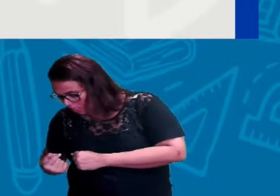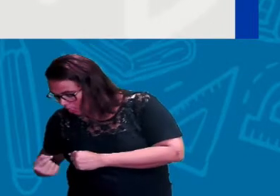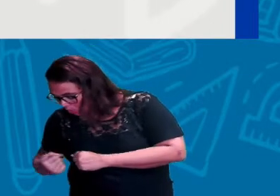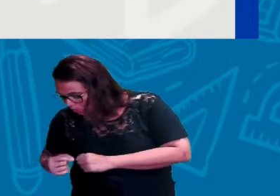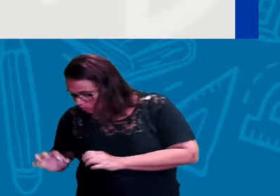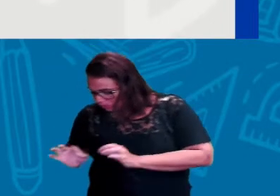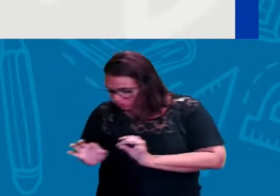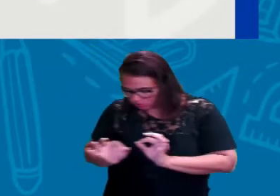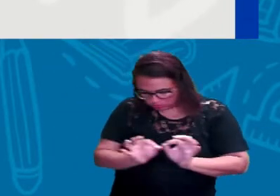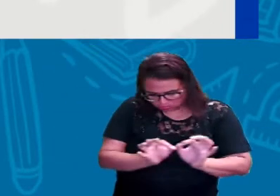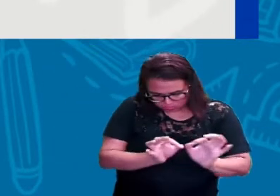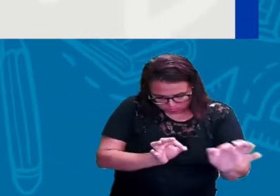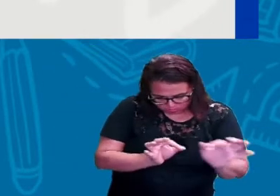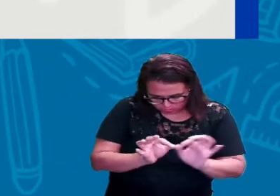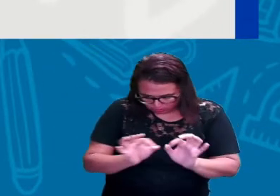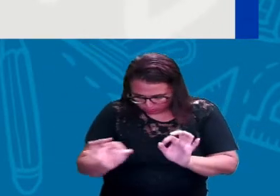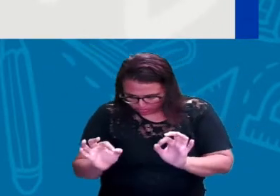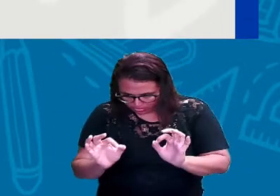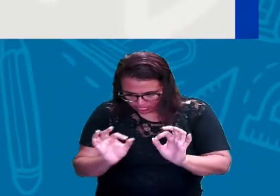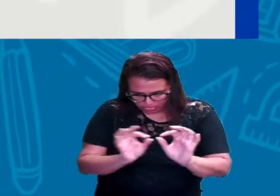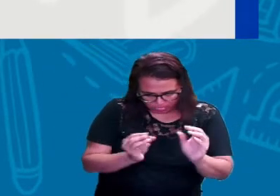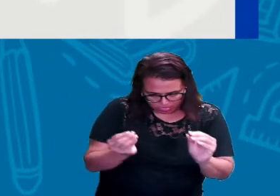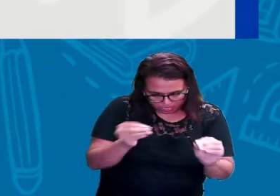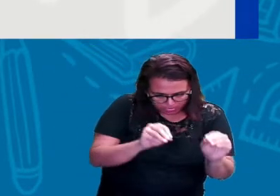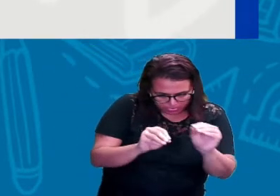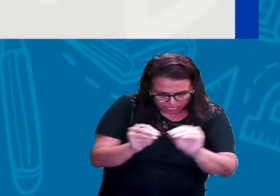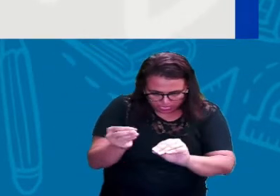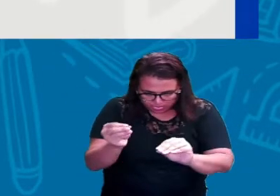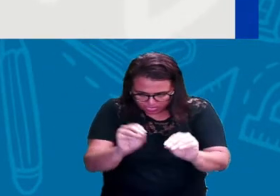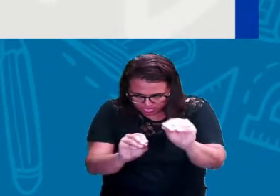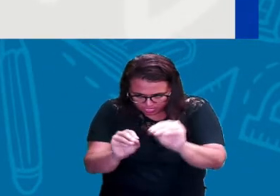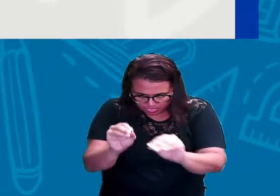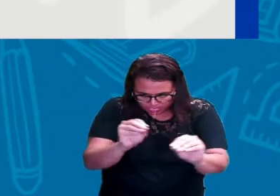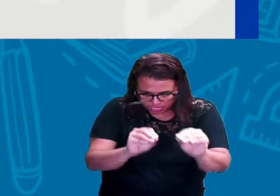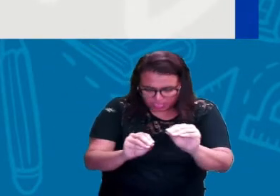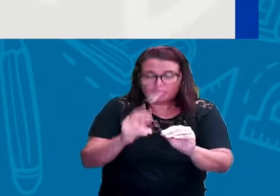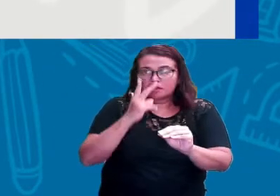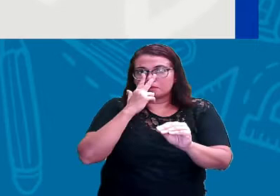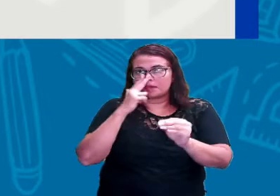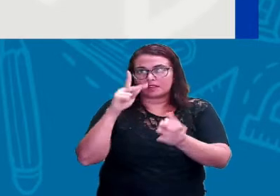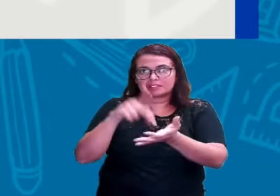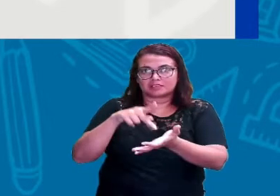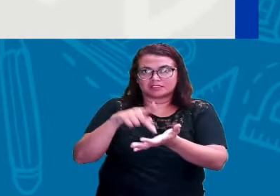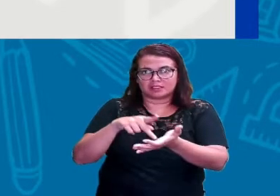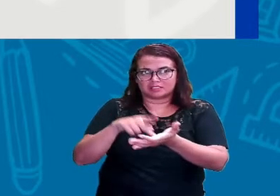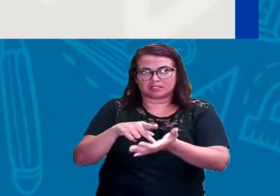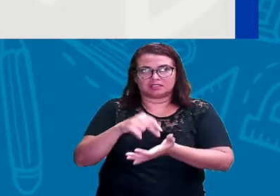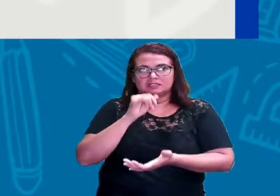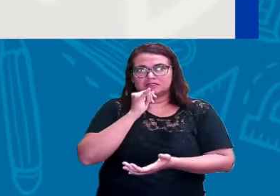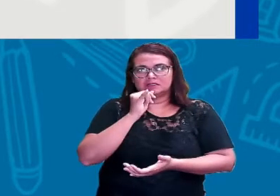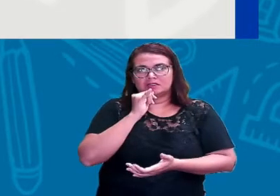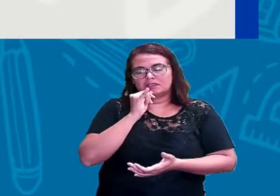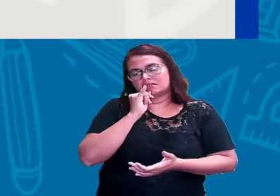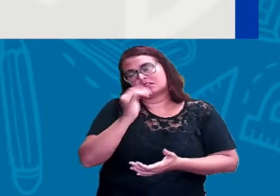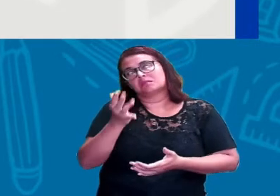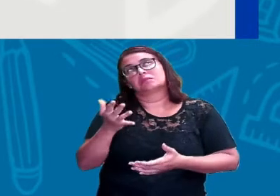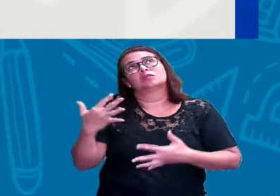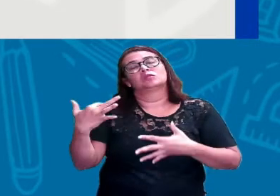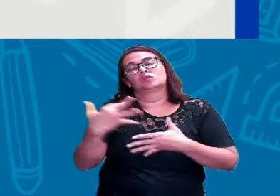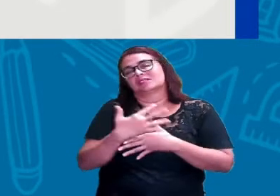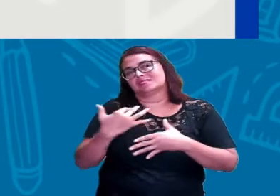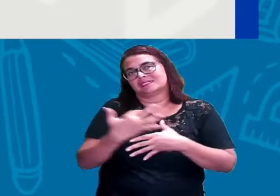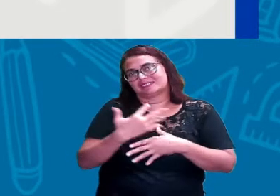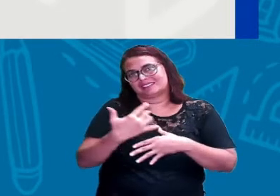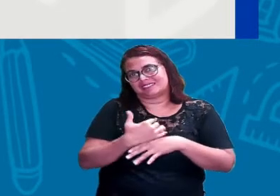réplica, uma miniatura da obra real. Então eu quero construir uma cidade. Quero